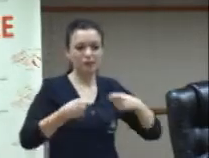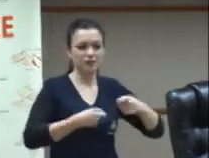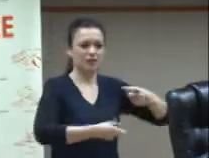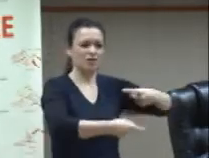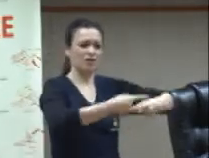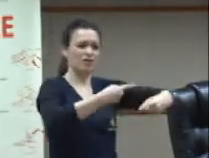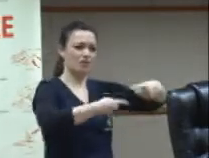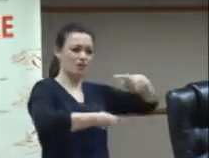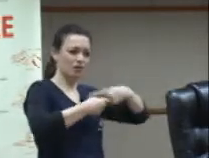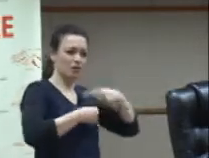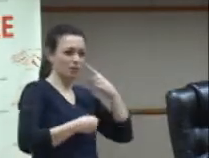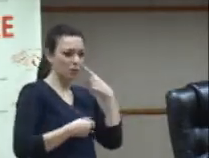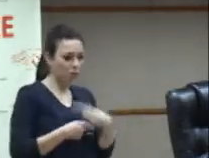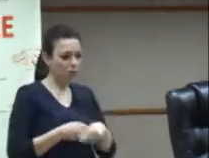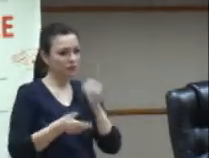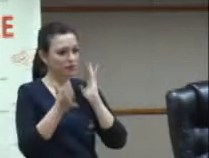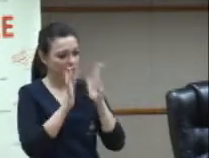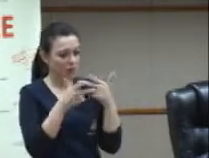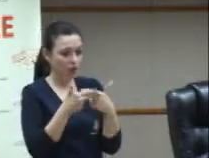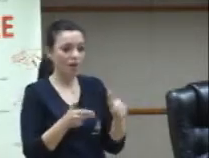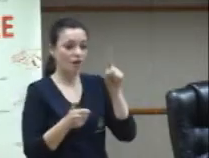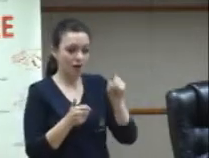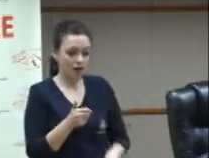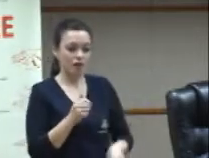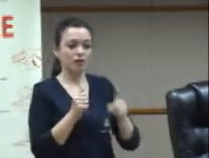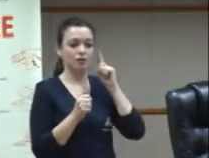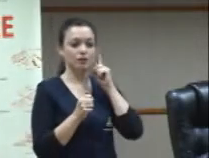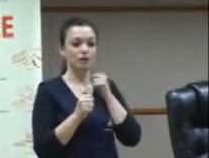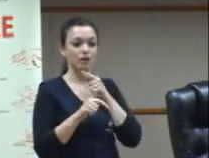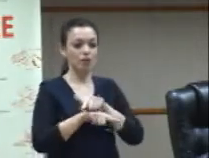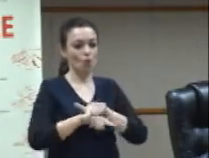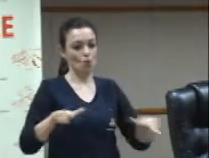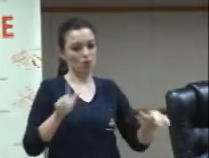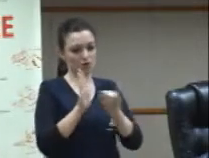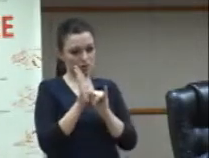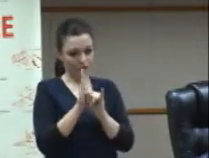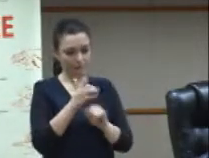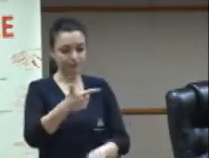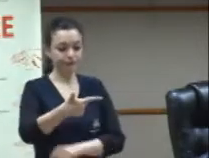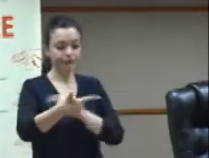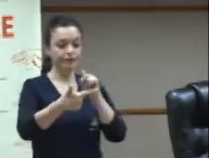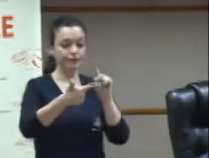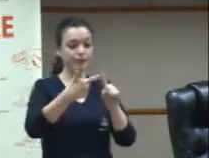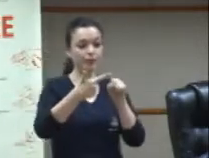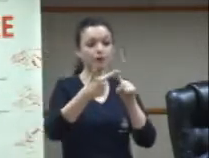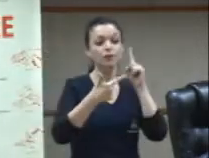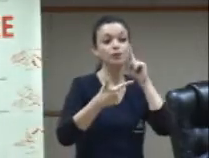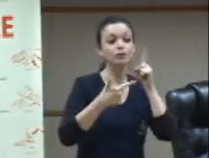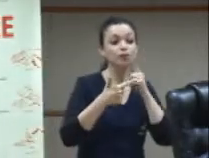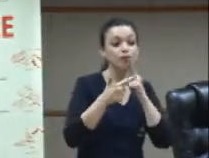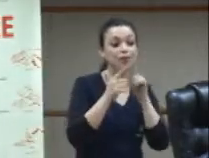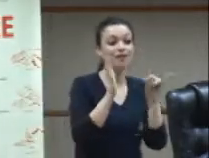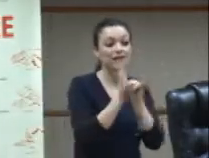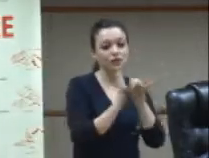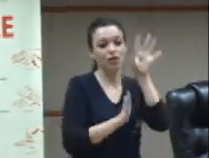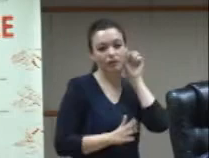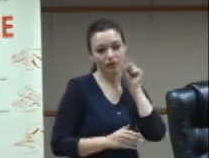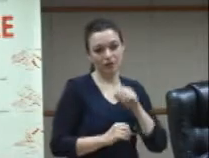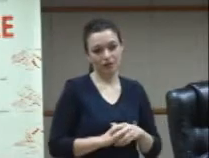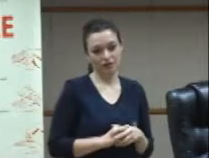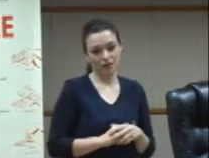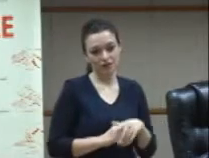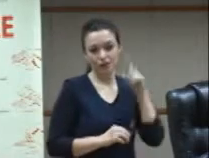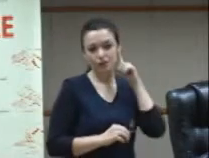língua de sinais descobrir a sua identidade que é o surdo sem identidade o surdo com identidade ouvinte ou seja o surdo que não